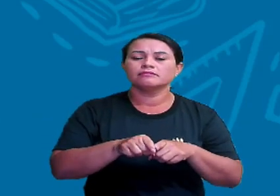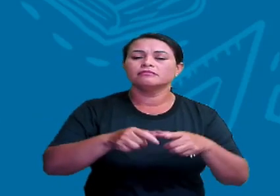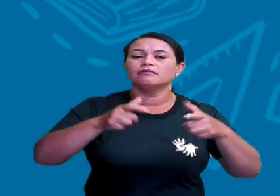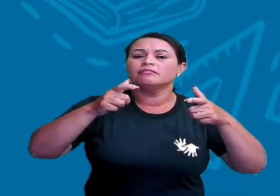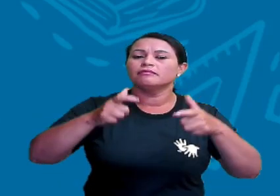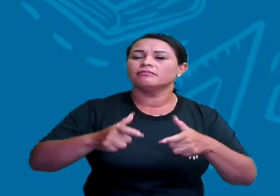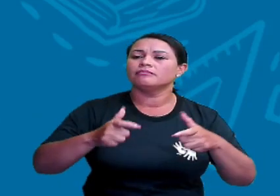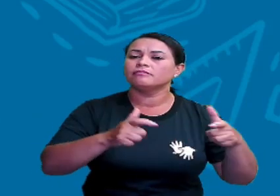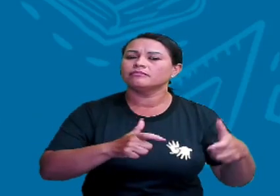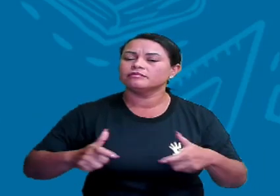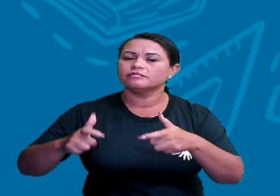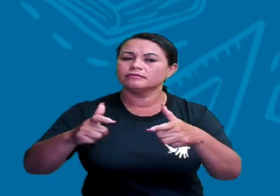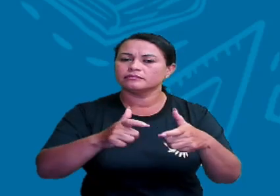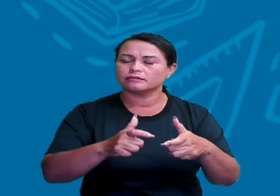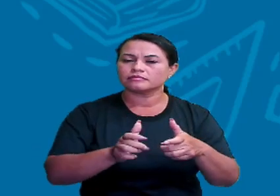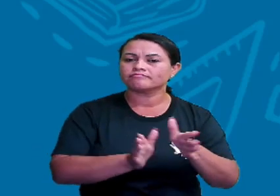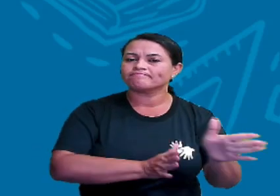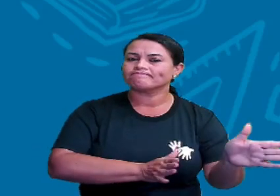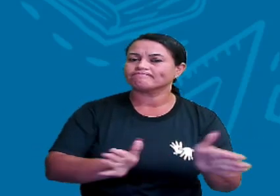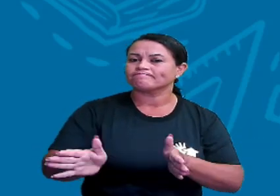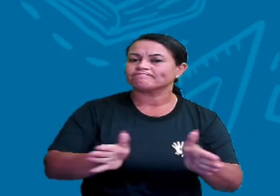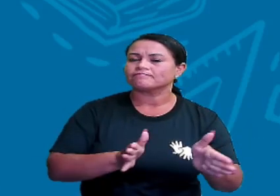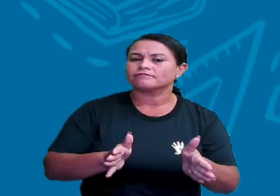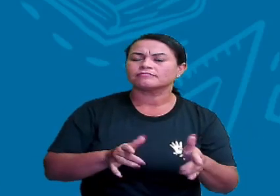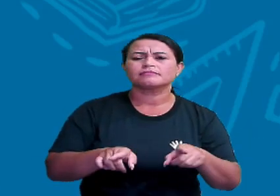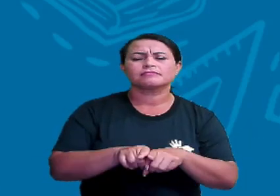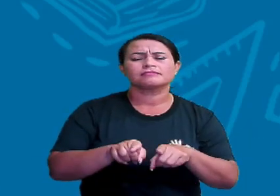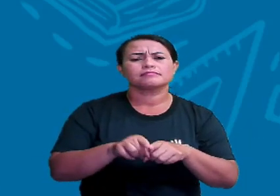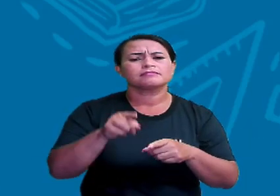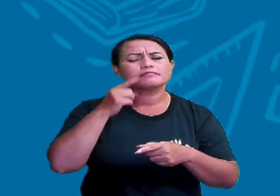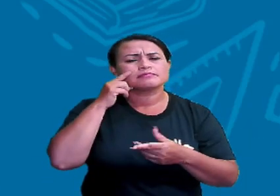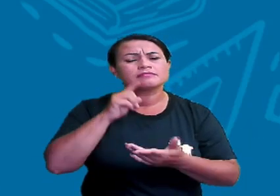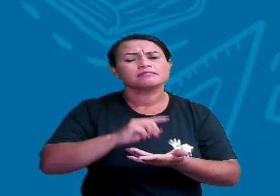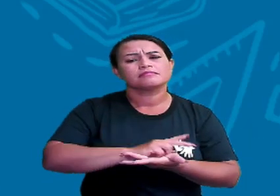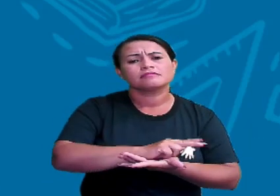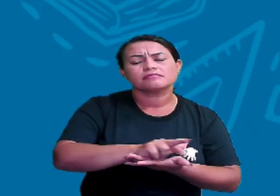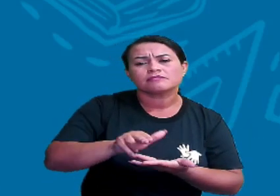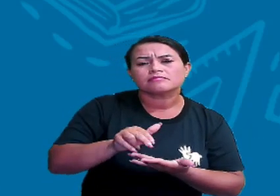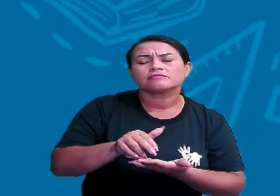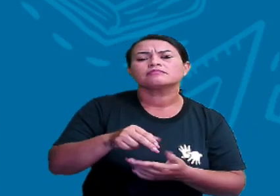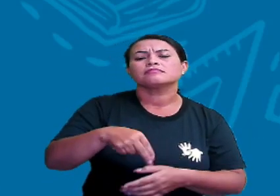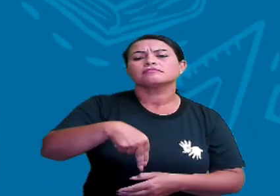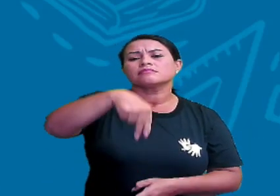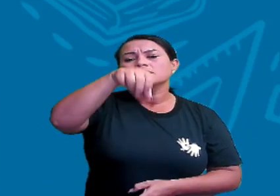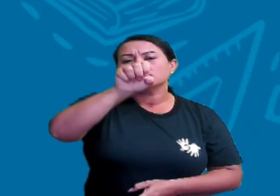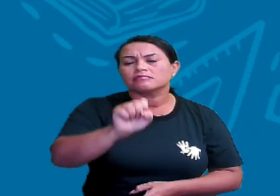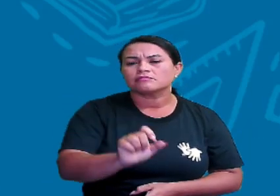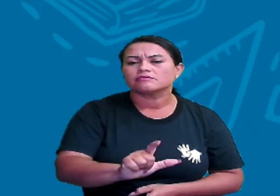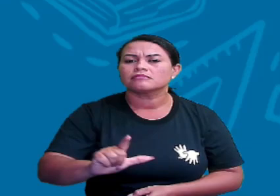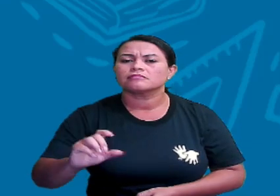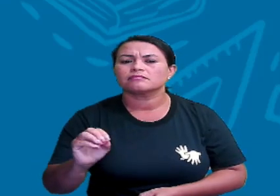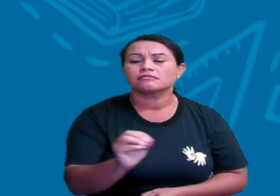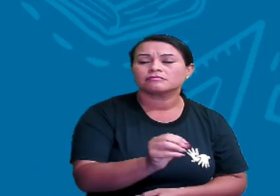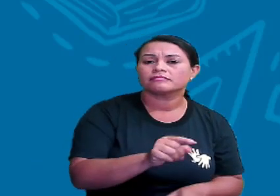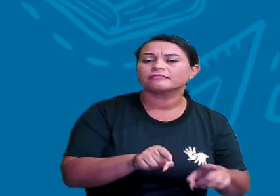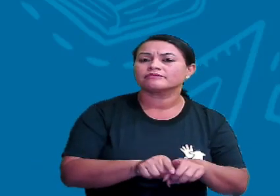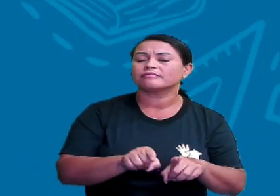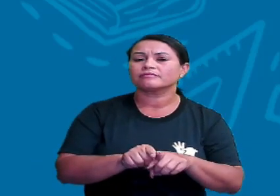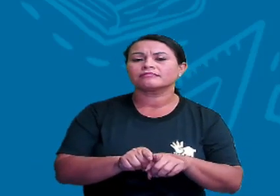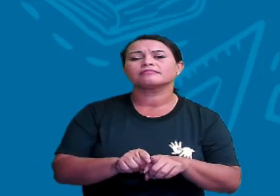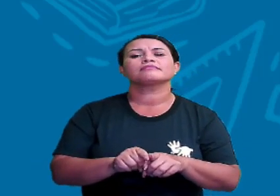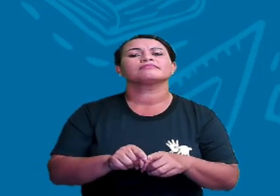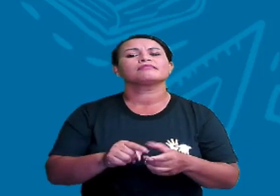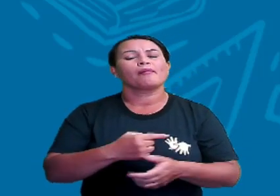localização e aí a gente vai ver algumas coisinhas como a rosa dos ventos, bússola, GPS,